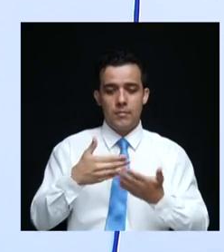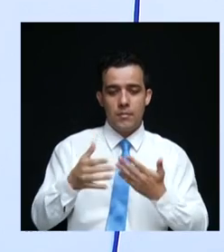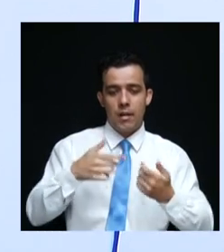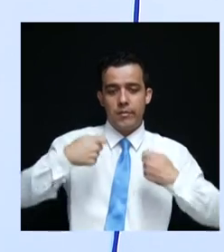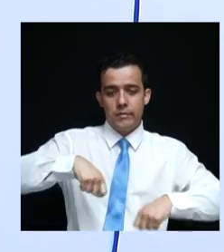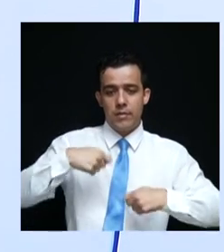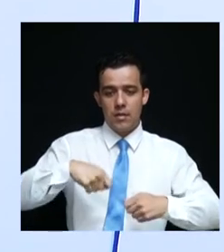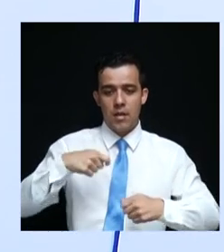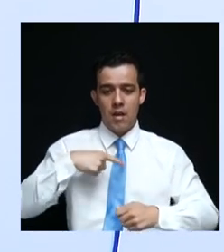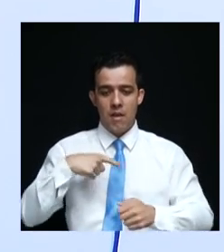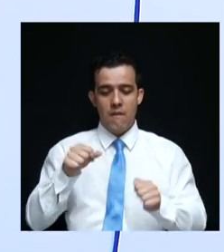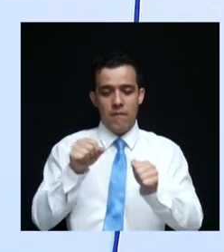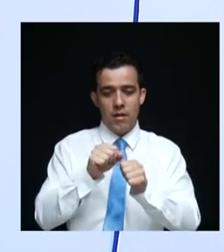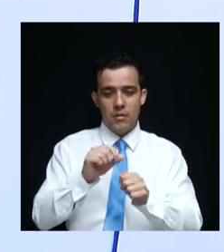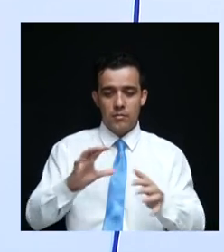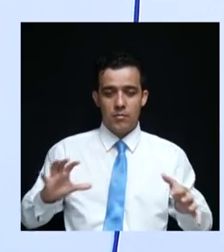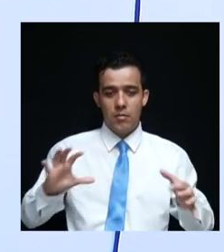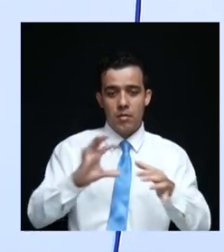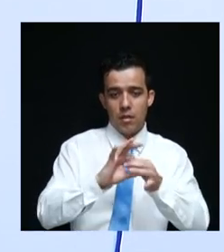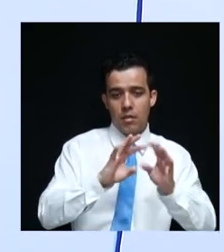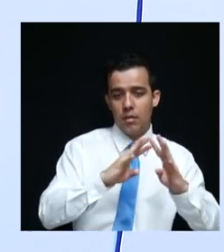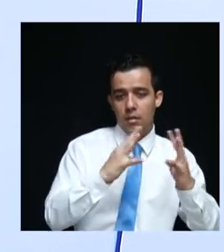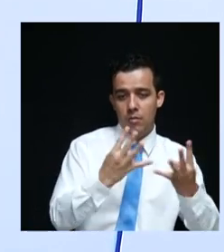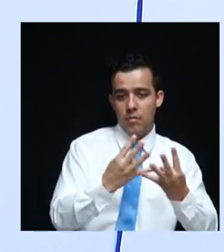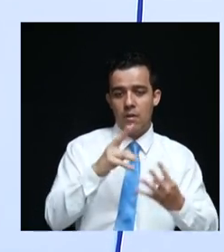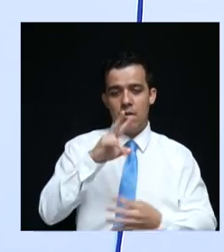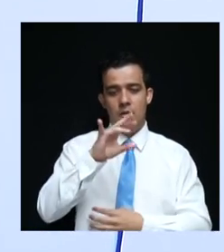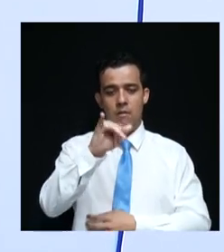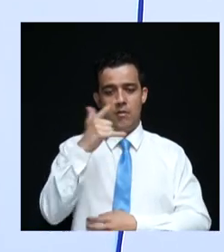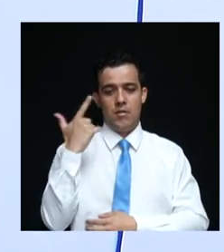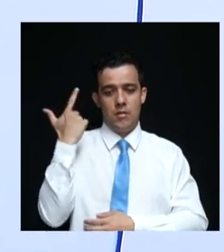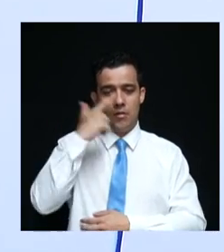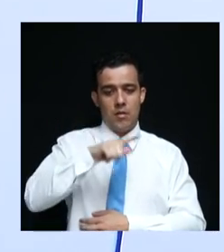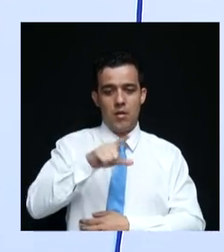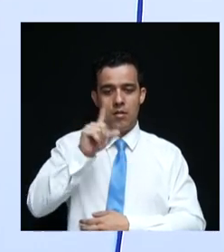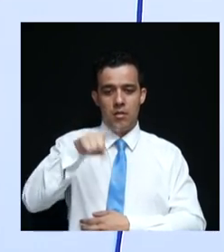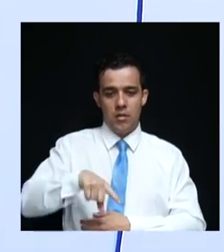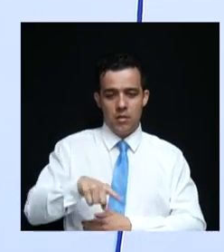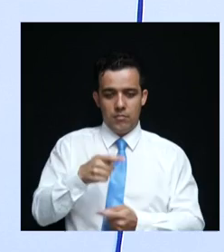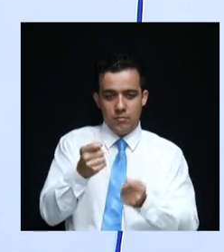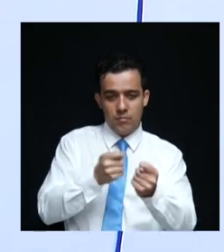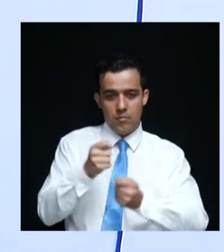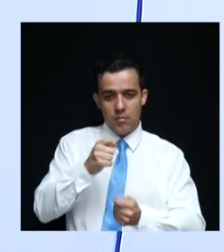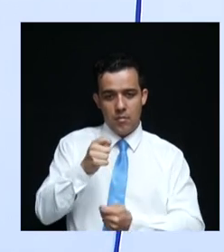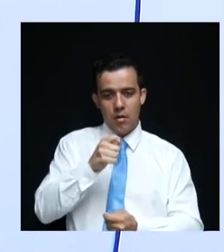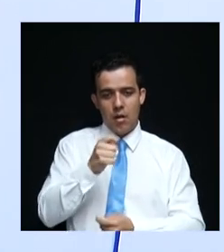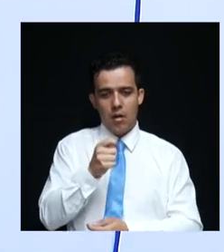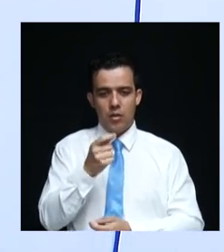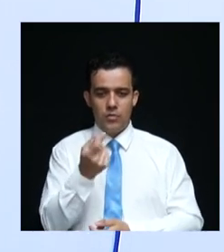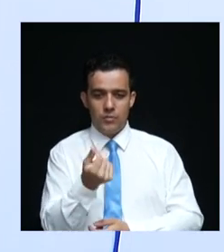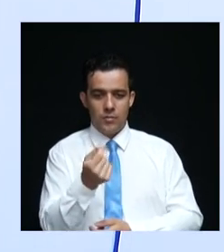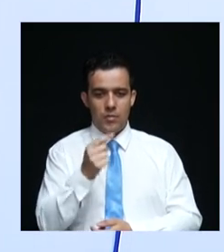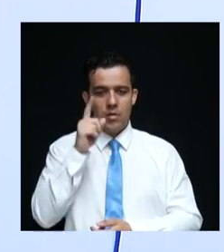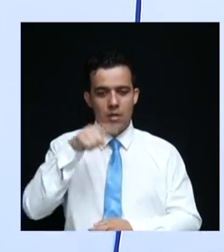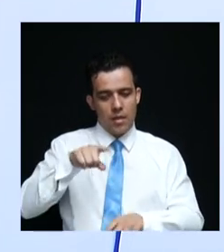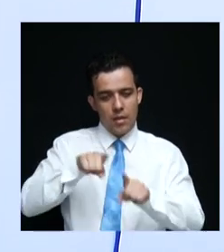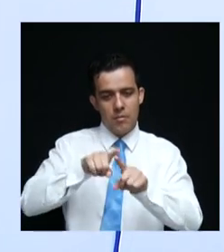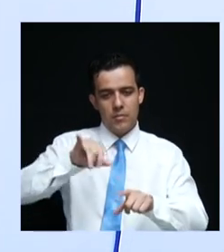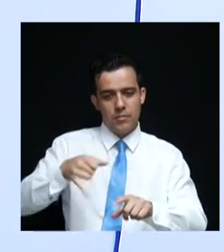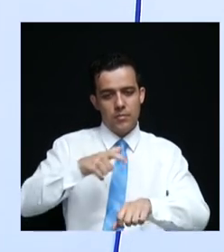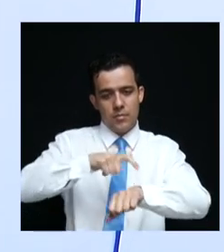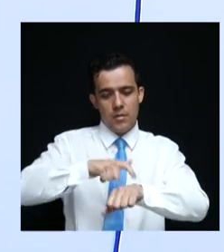de fazer a integração com o terminal. Isso vai gerar um ganho econômico e um ganho de tempo. Nós entendemos que é fundamental